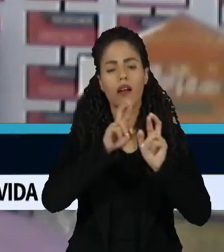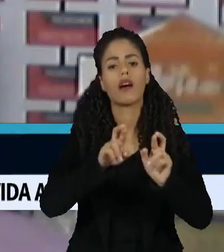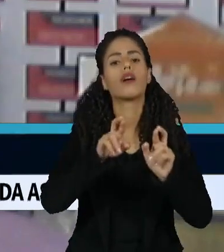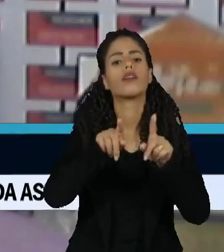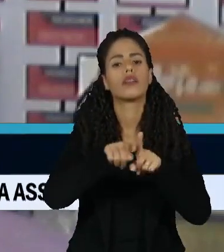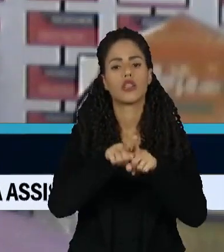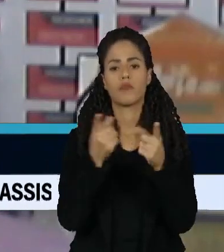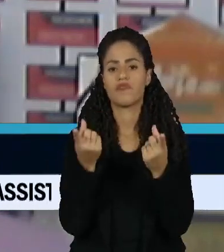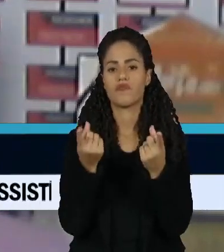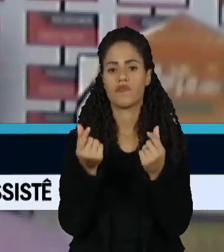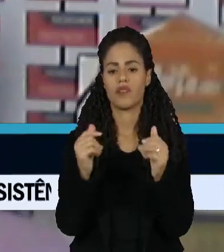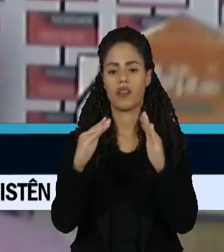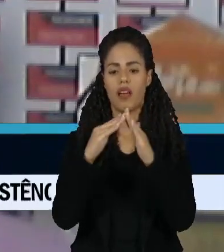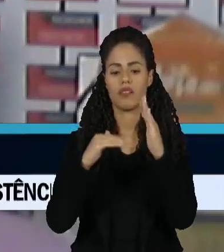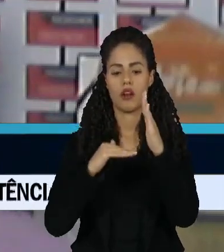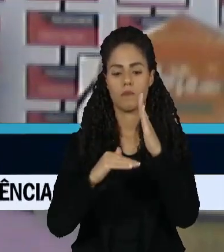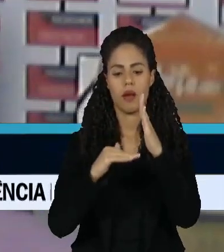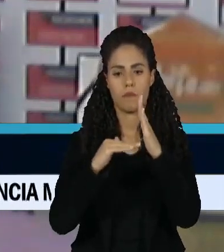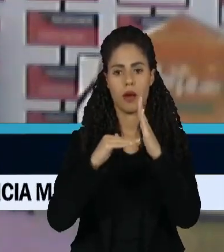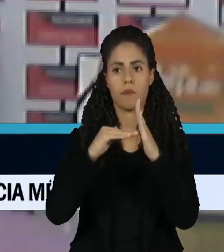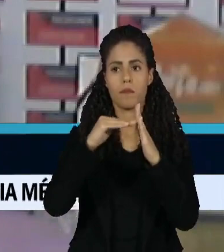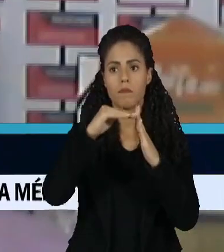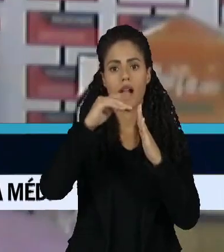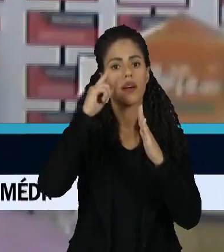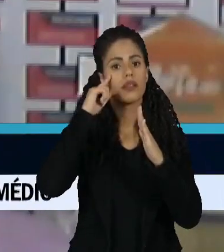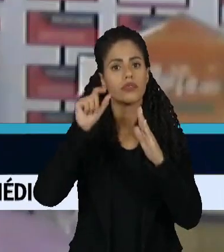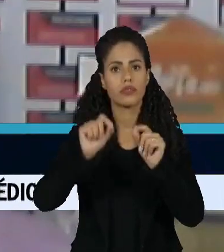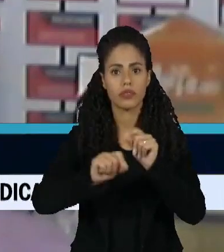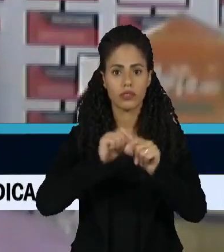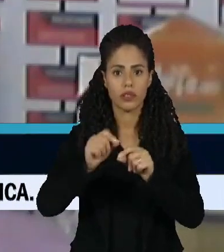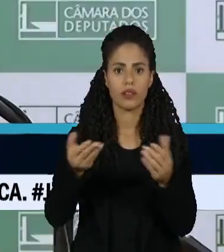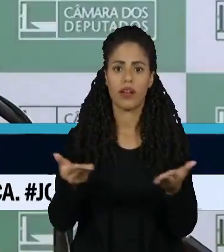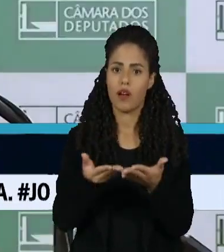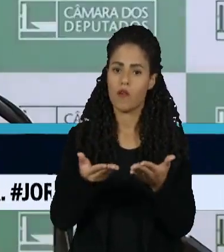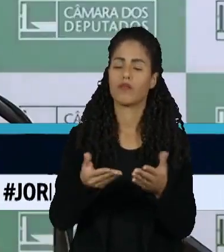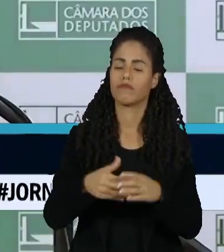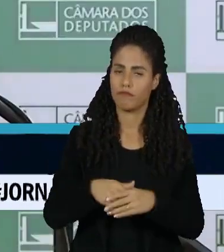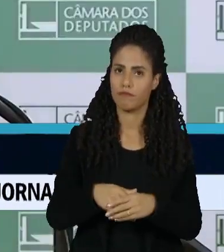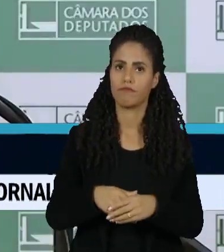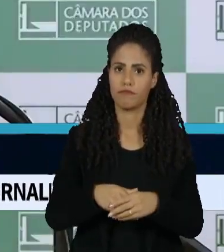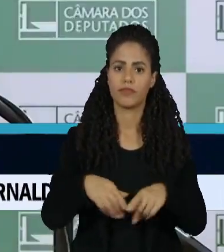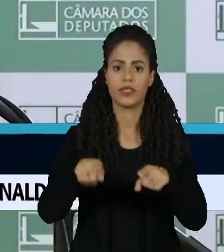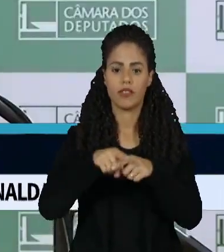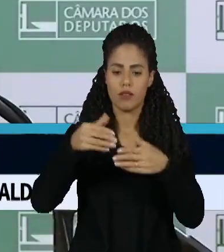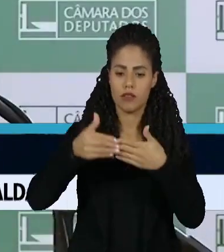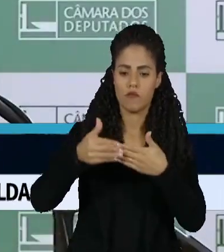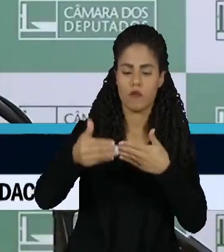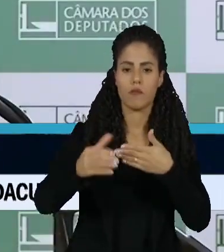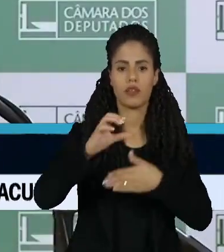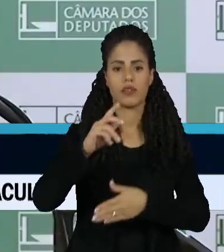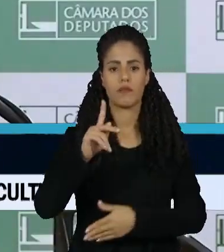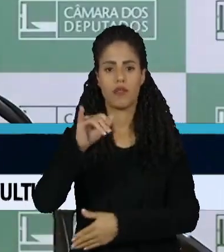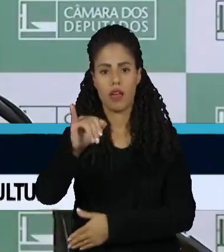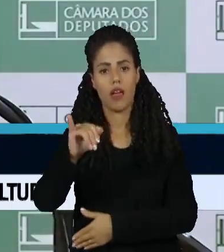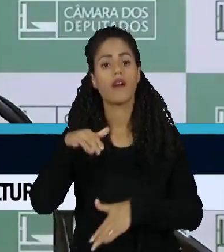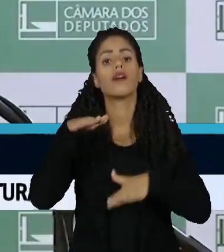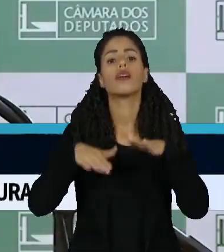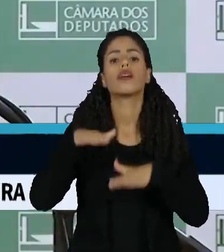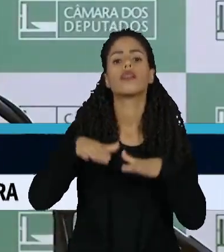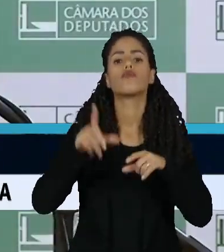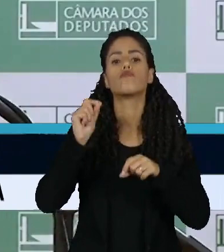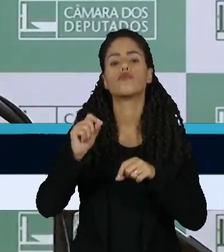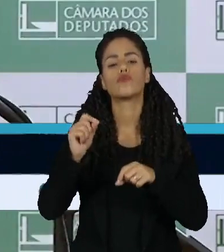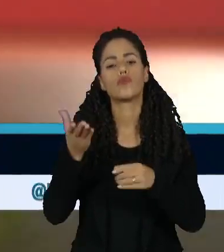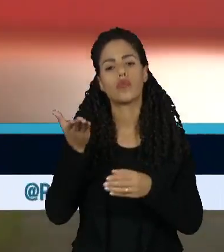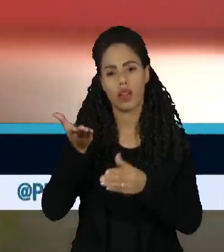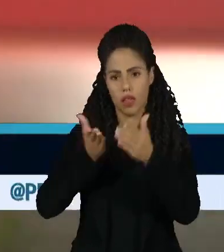pirâmide financeira estabelecida na linha promo, que é 1, 2, 3 milhas efetuando. A prorrogação da CPI depende de um aval do presidente